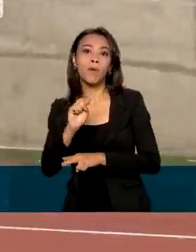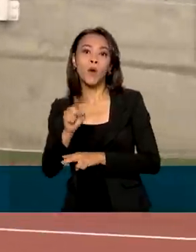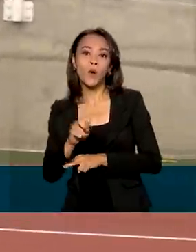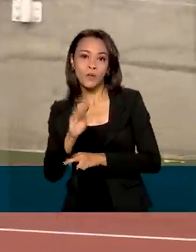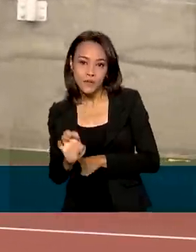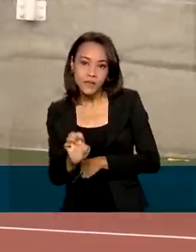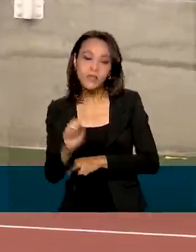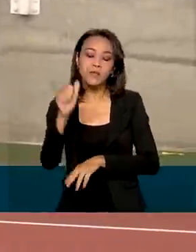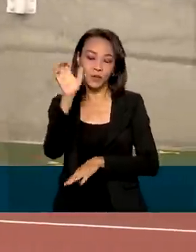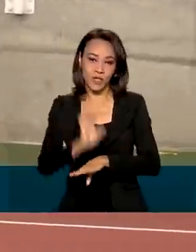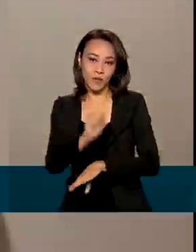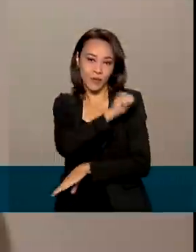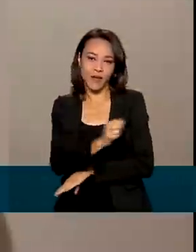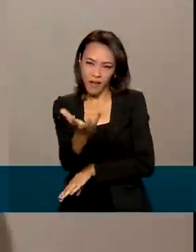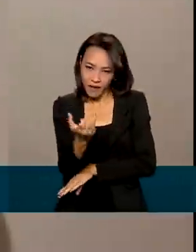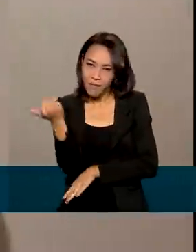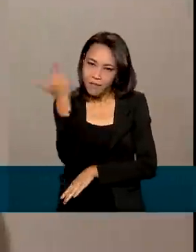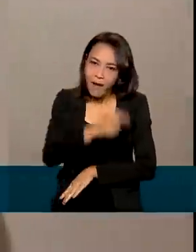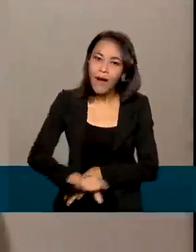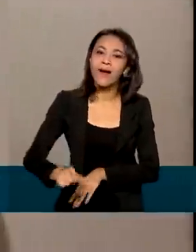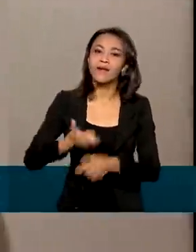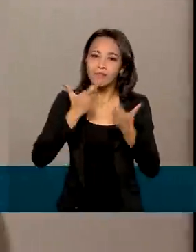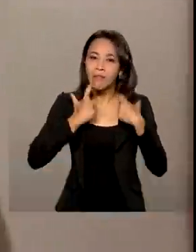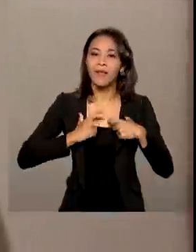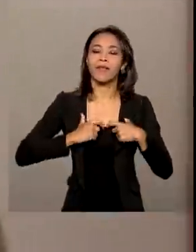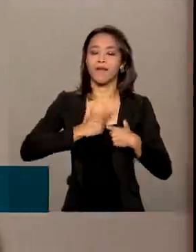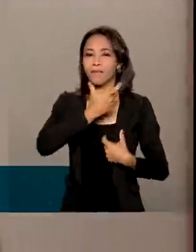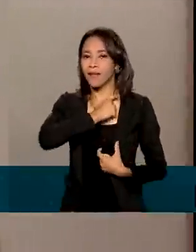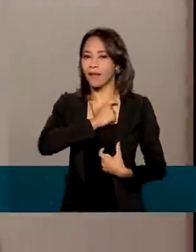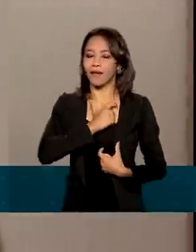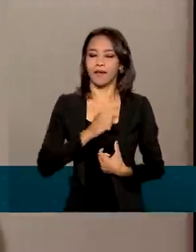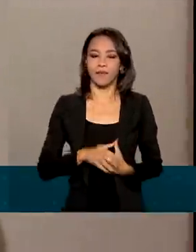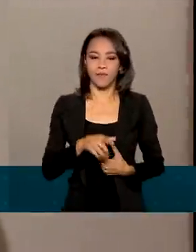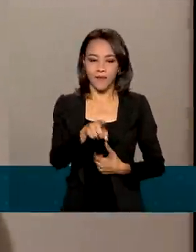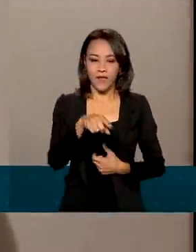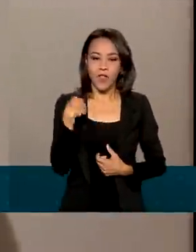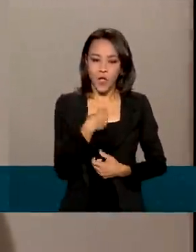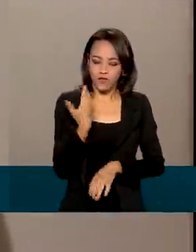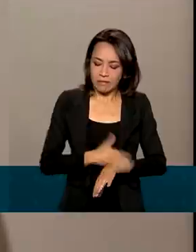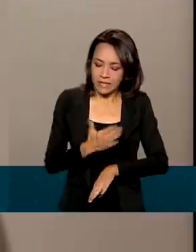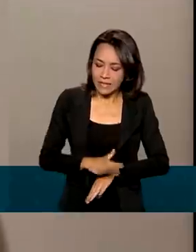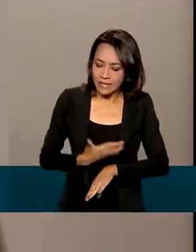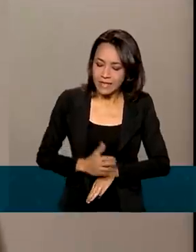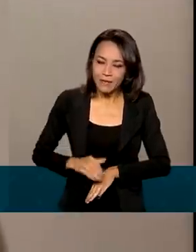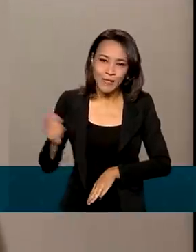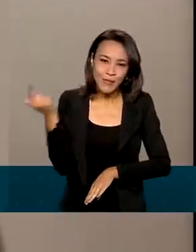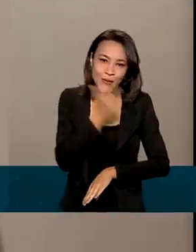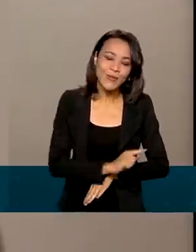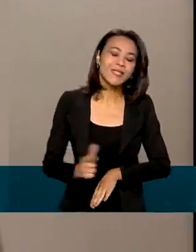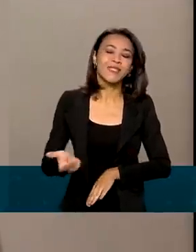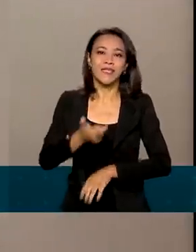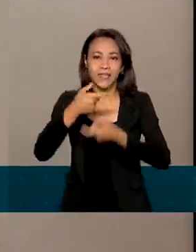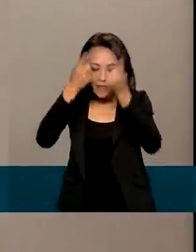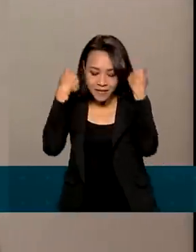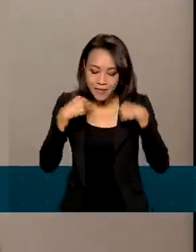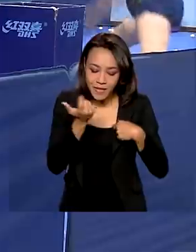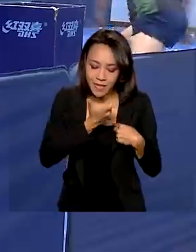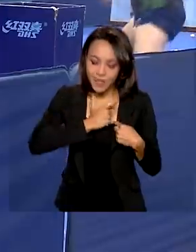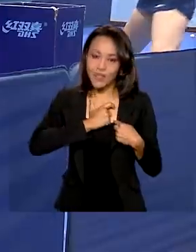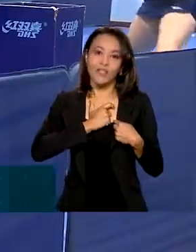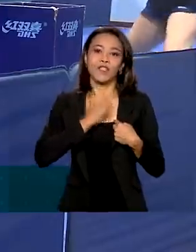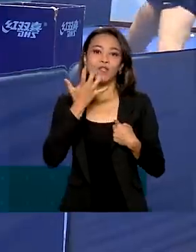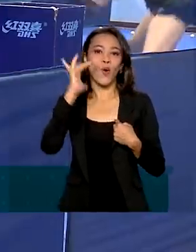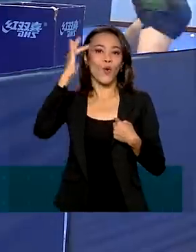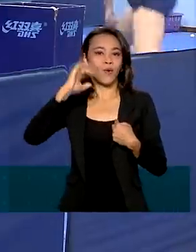Janeiro. Ela quer mais. Botar tudo em prática que nós treinamos, para ir lá buscar a nossa medalha de ouro e defender a nossa bandeira do Brasil.